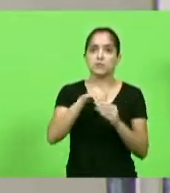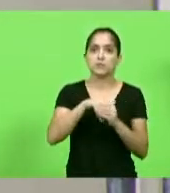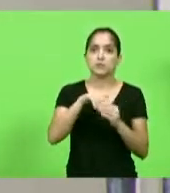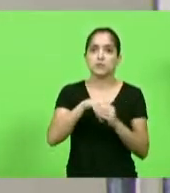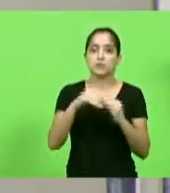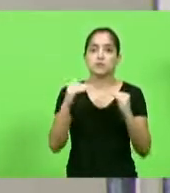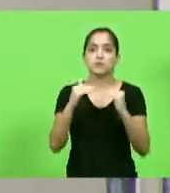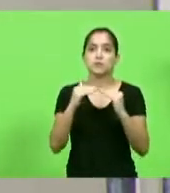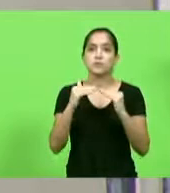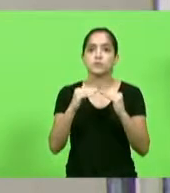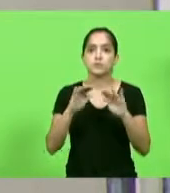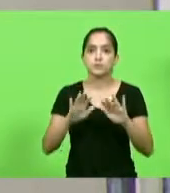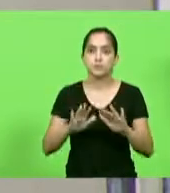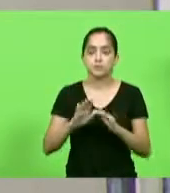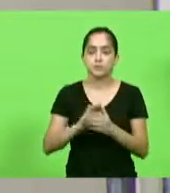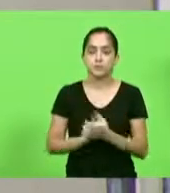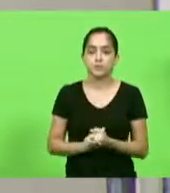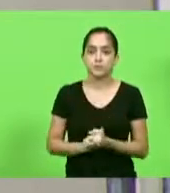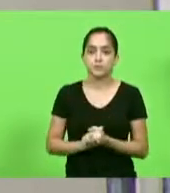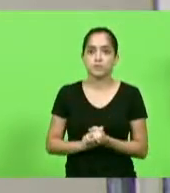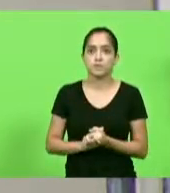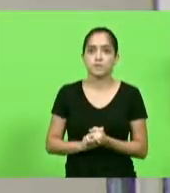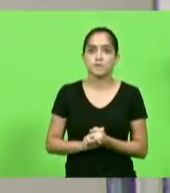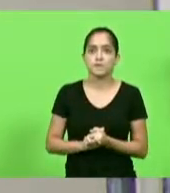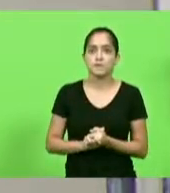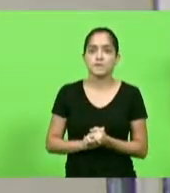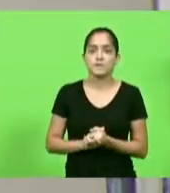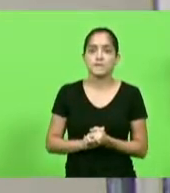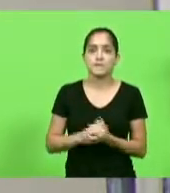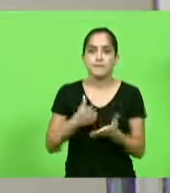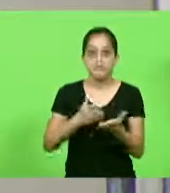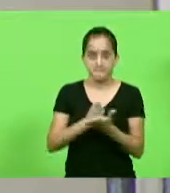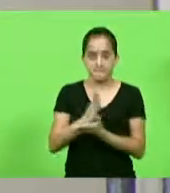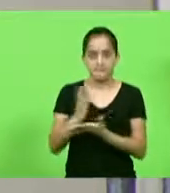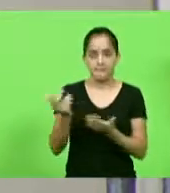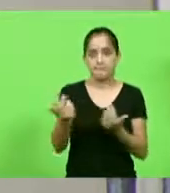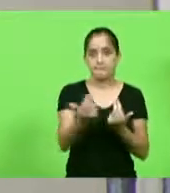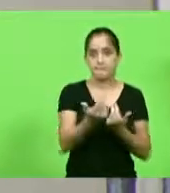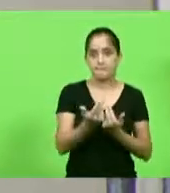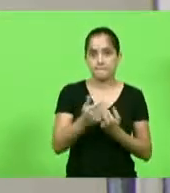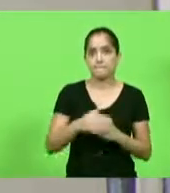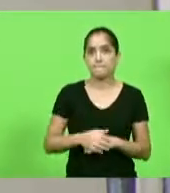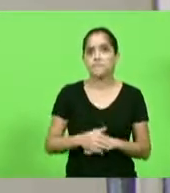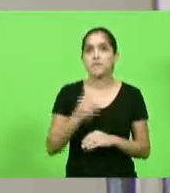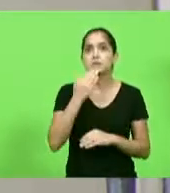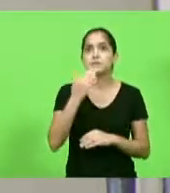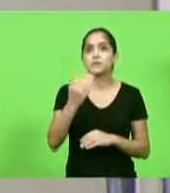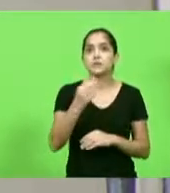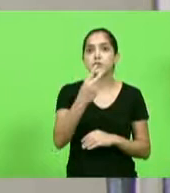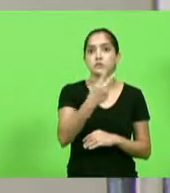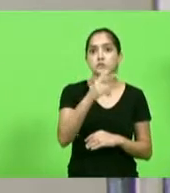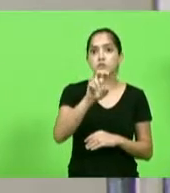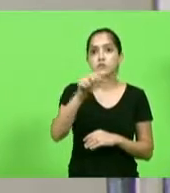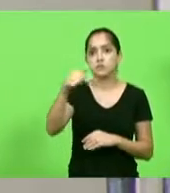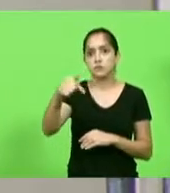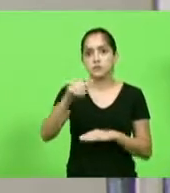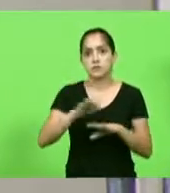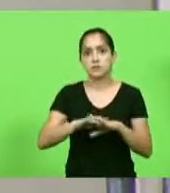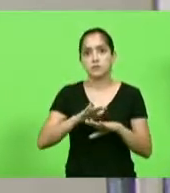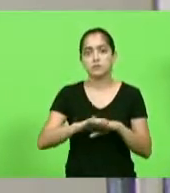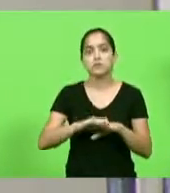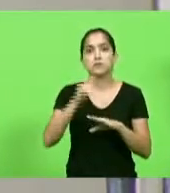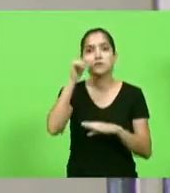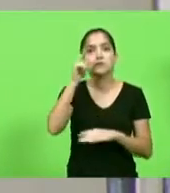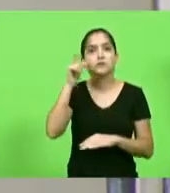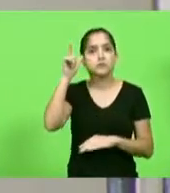discutir. Em votação, deputados que aprovam permanecem como se encontra. Aprovado por unanimidade. Pedido de informação, 257, autor do deputado